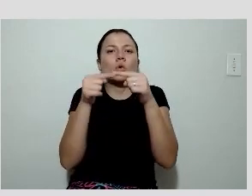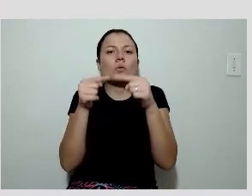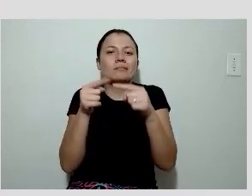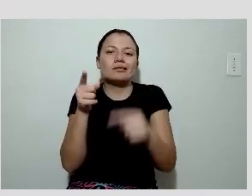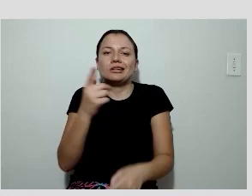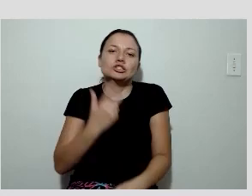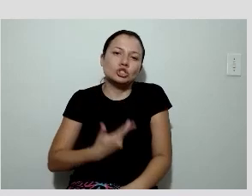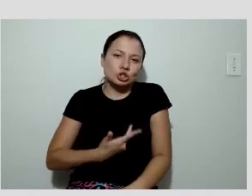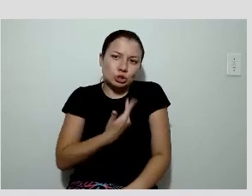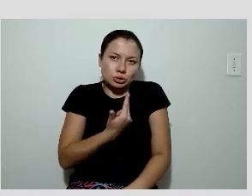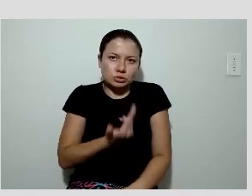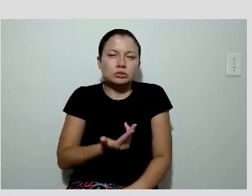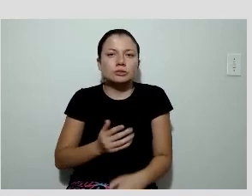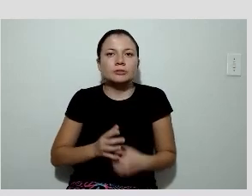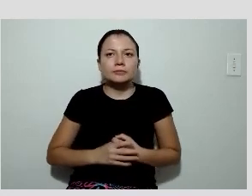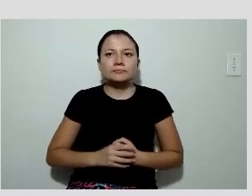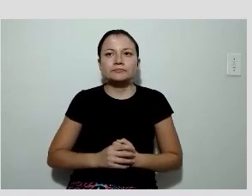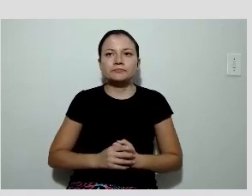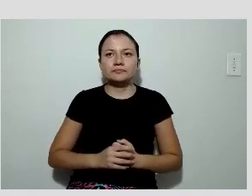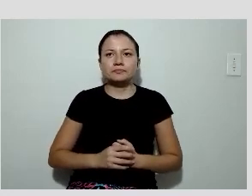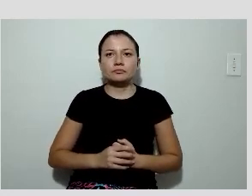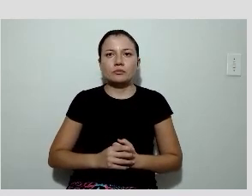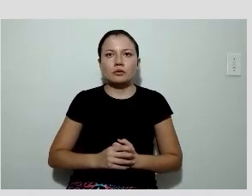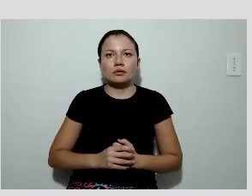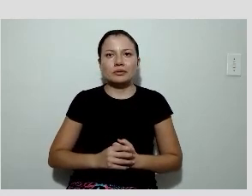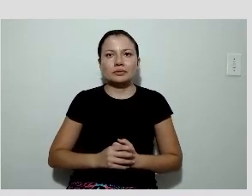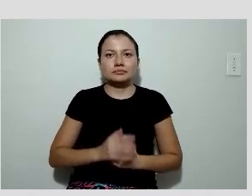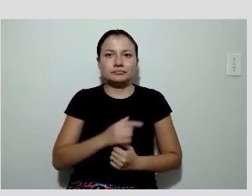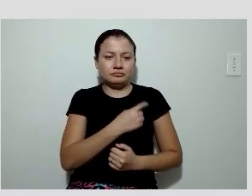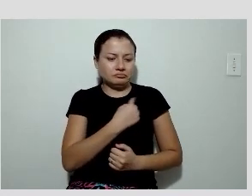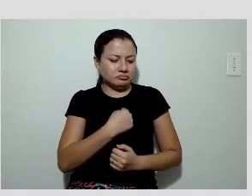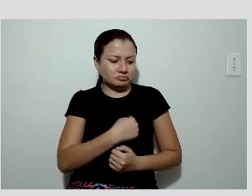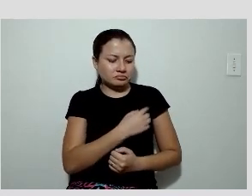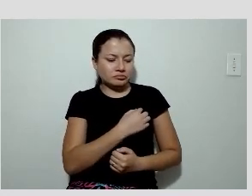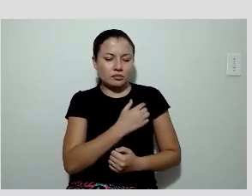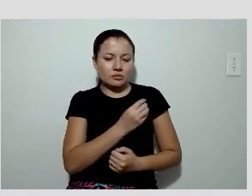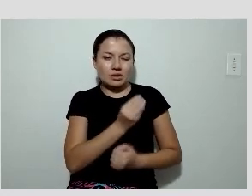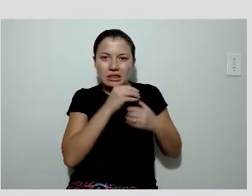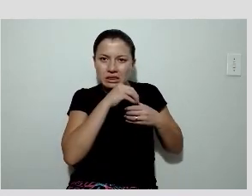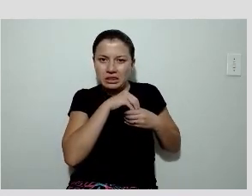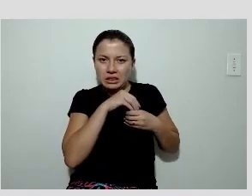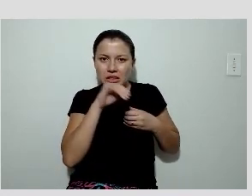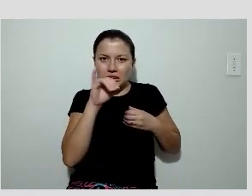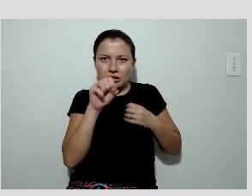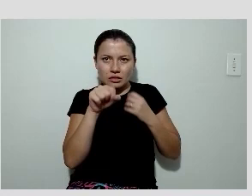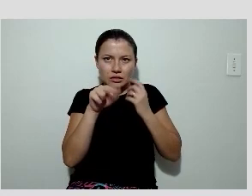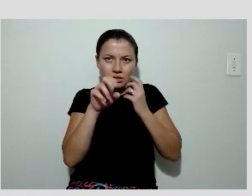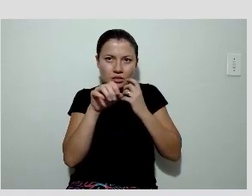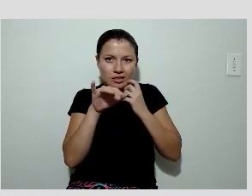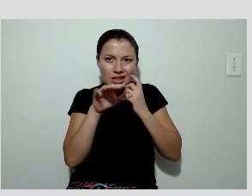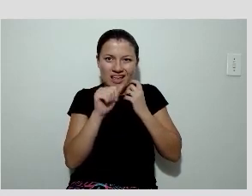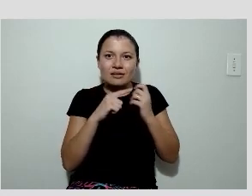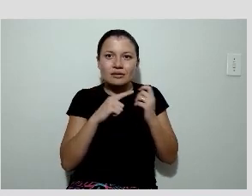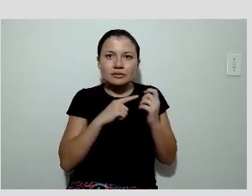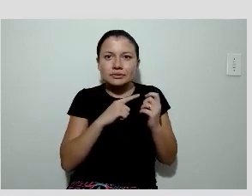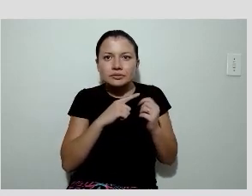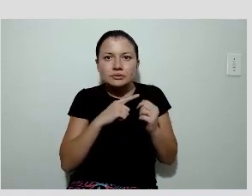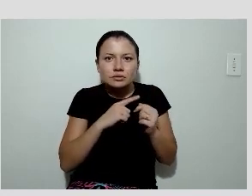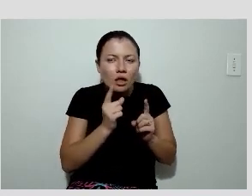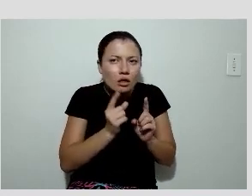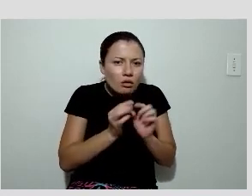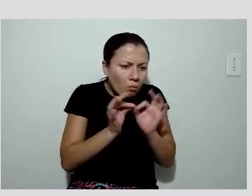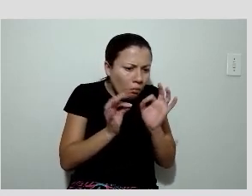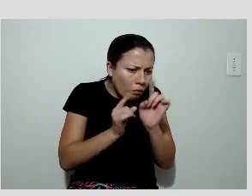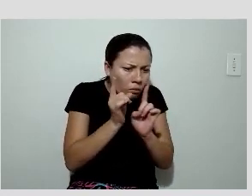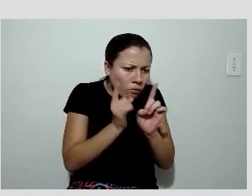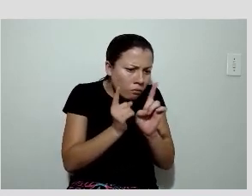cirúrgico prévio. a área de esquema, então, foi quantificada por essa ferramenta, o crônio fluxo que o